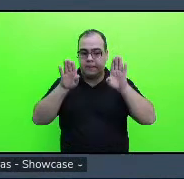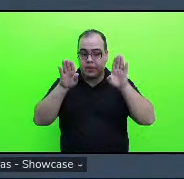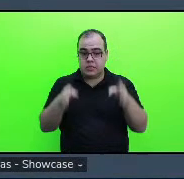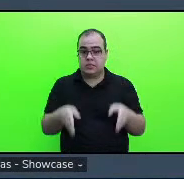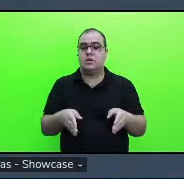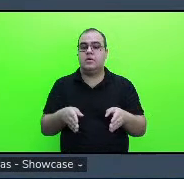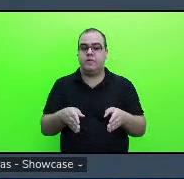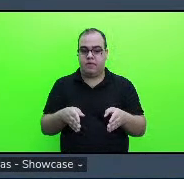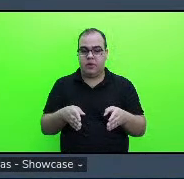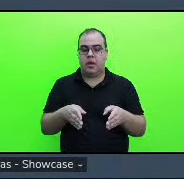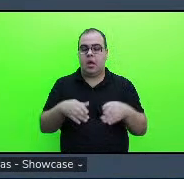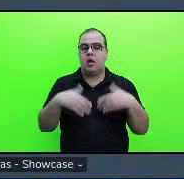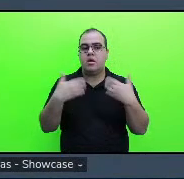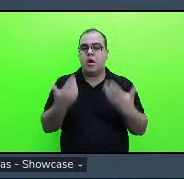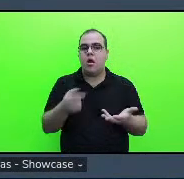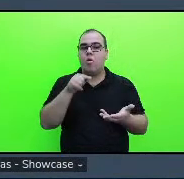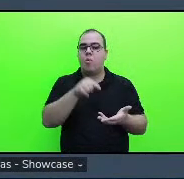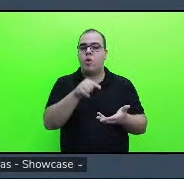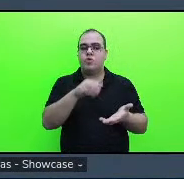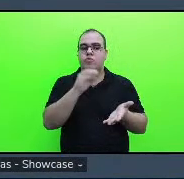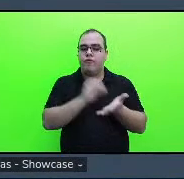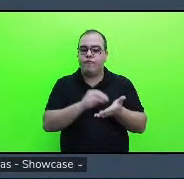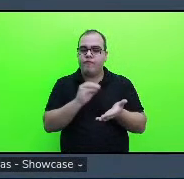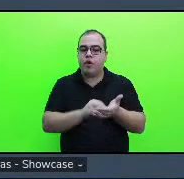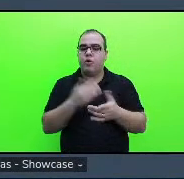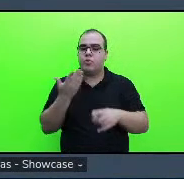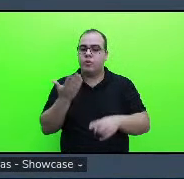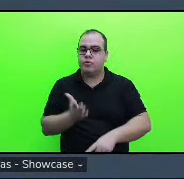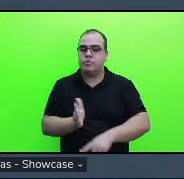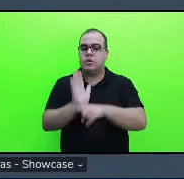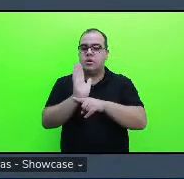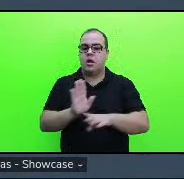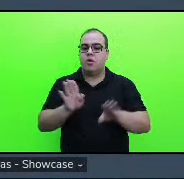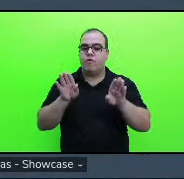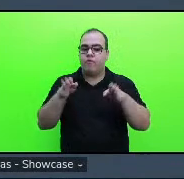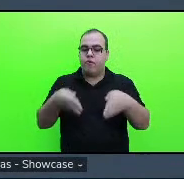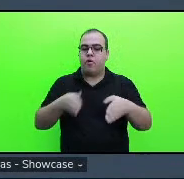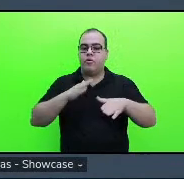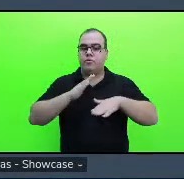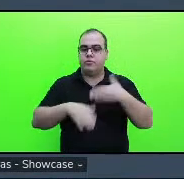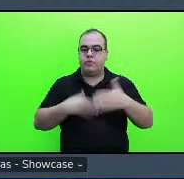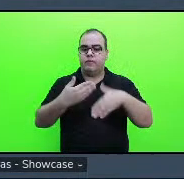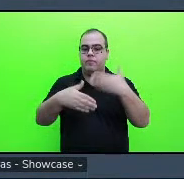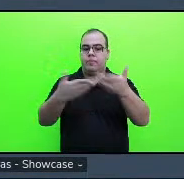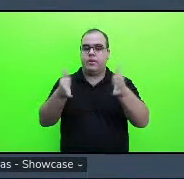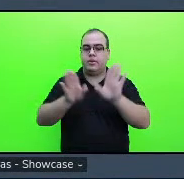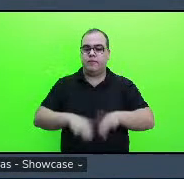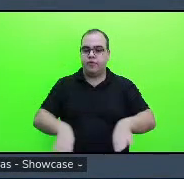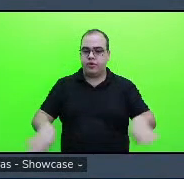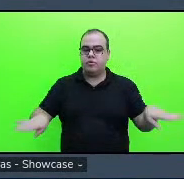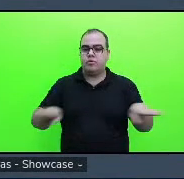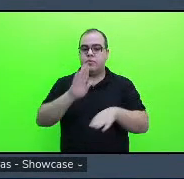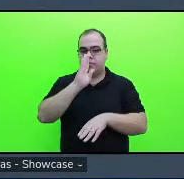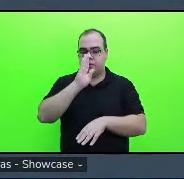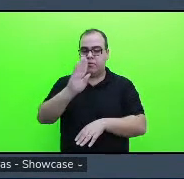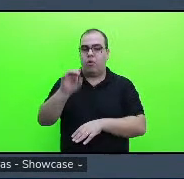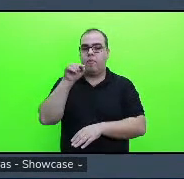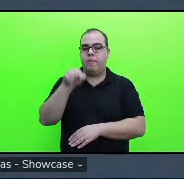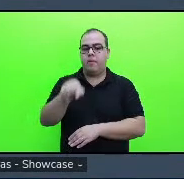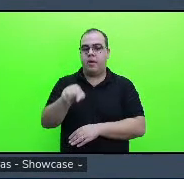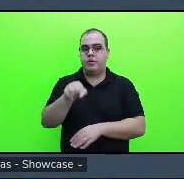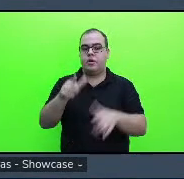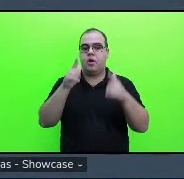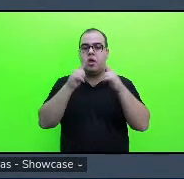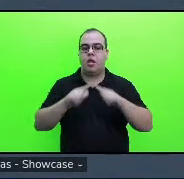isso falta auxiliar no foco que é o desenvolvimento infantil principalmente em relação à linguagem